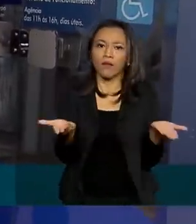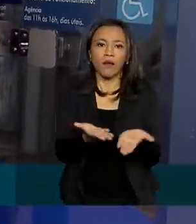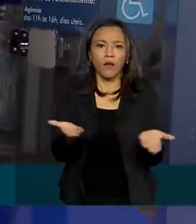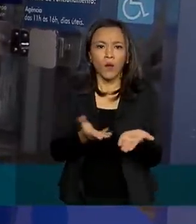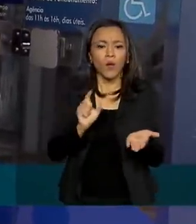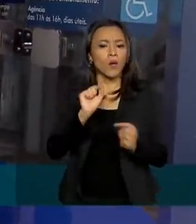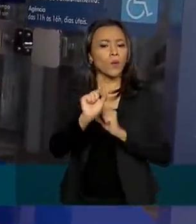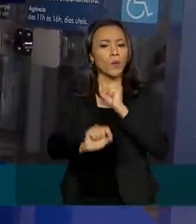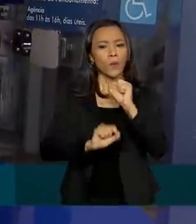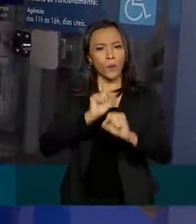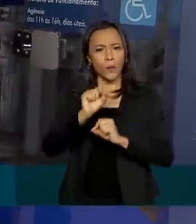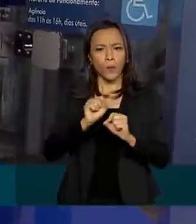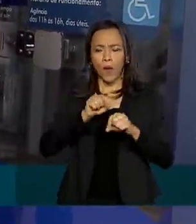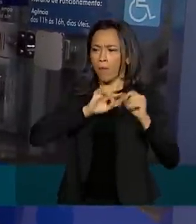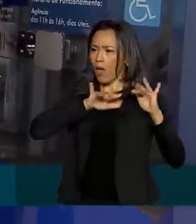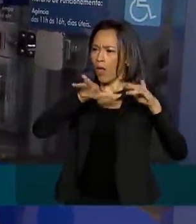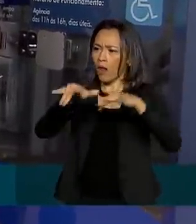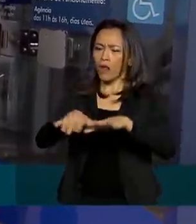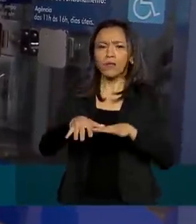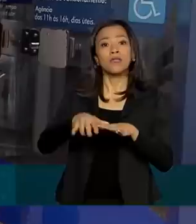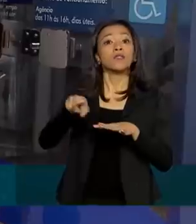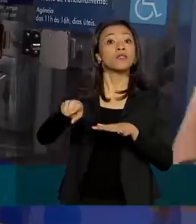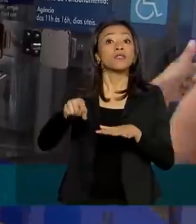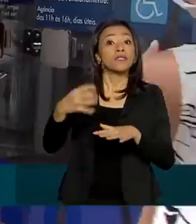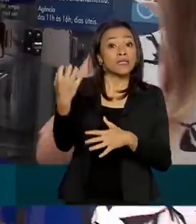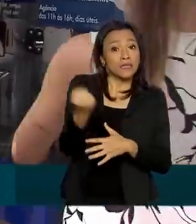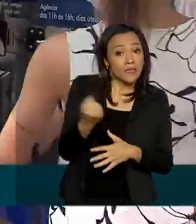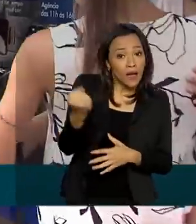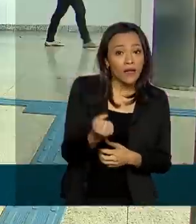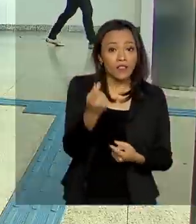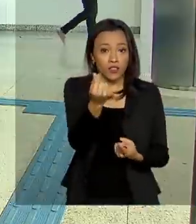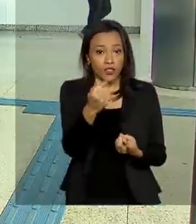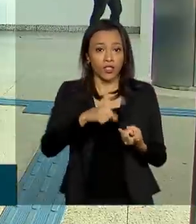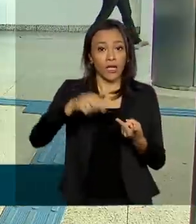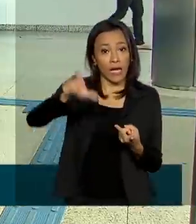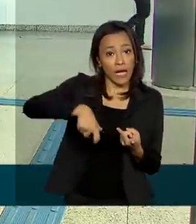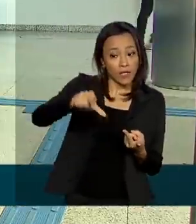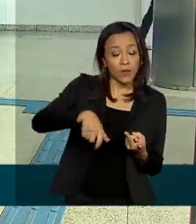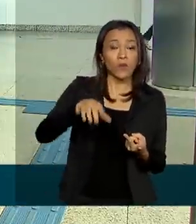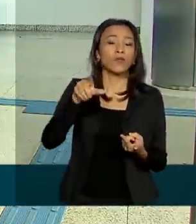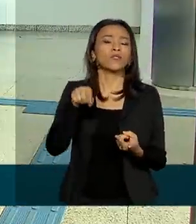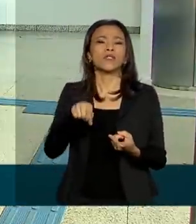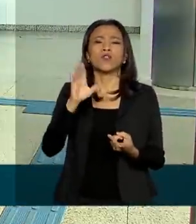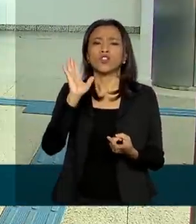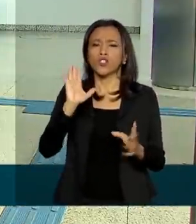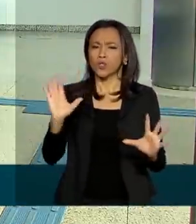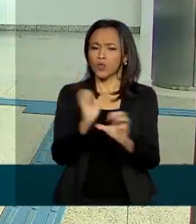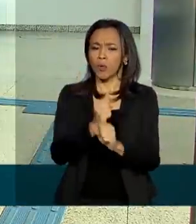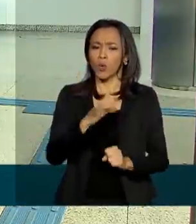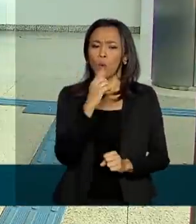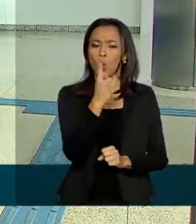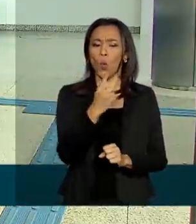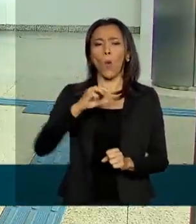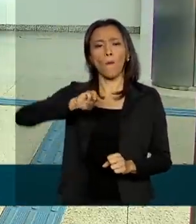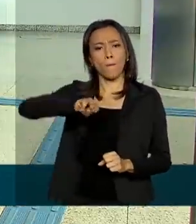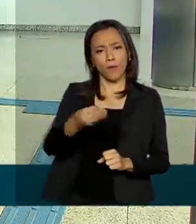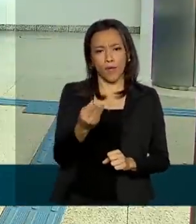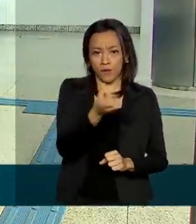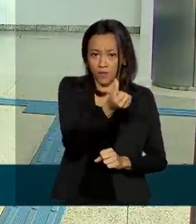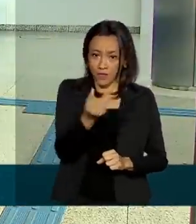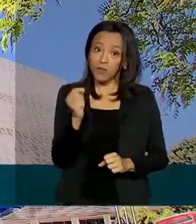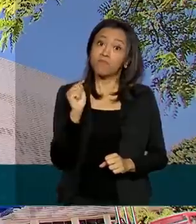movimentações de saques e cartão virtual em contas sociais já somam mais de 1 milhão e 600 mil